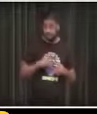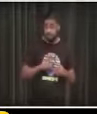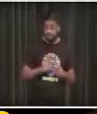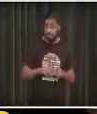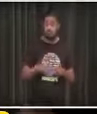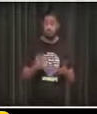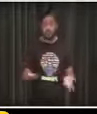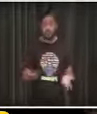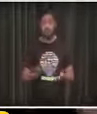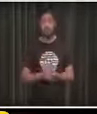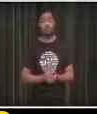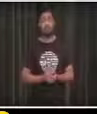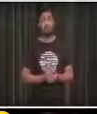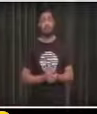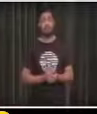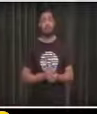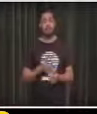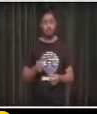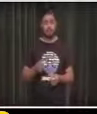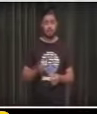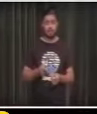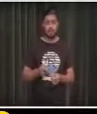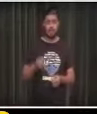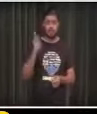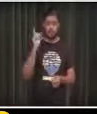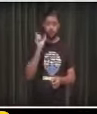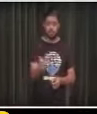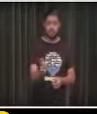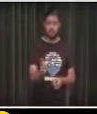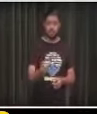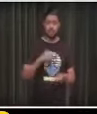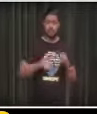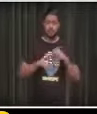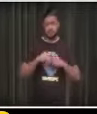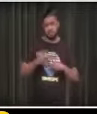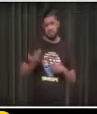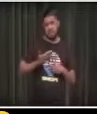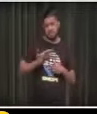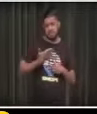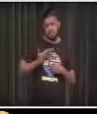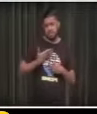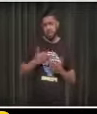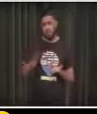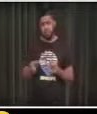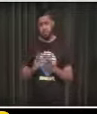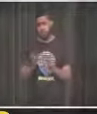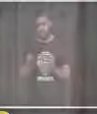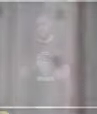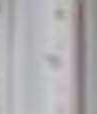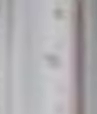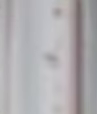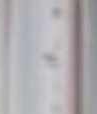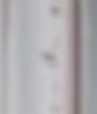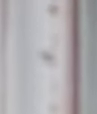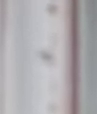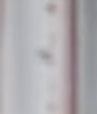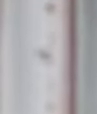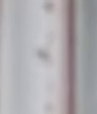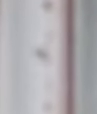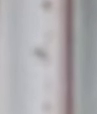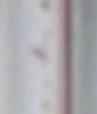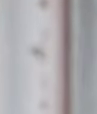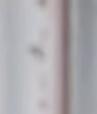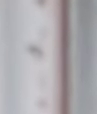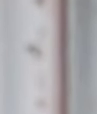E mesmo quando é diagnosticada como depressão, alguém próximo a mim, pode ser familiar ou amigo, alguém que vive perto, desconhecendo o é